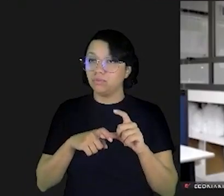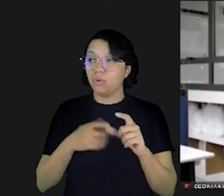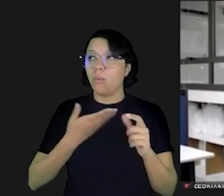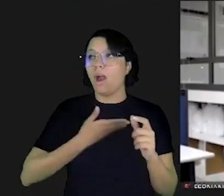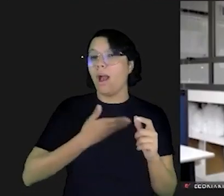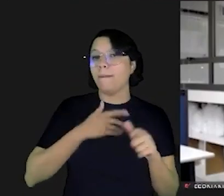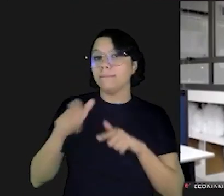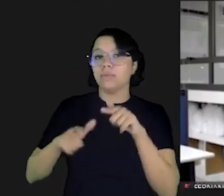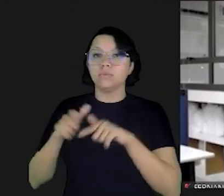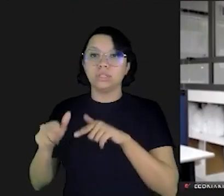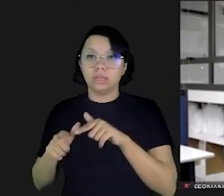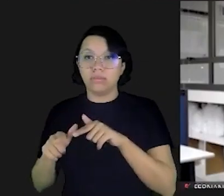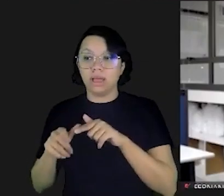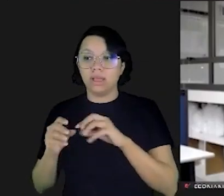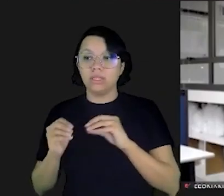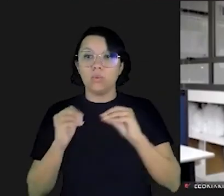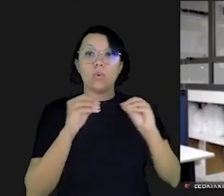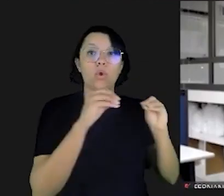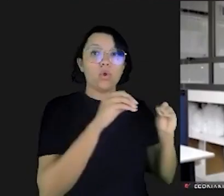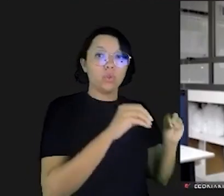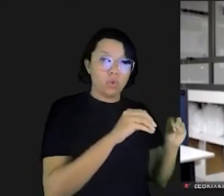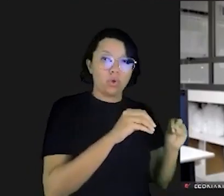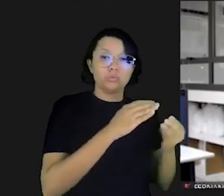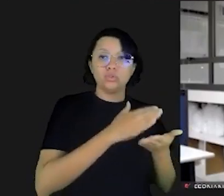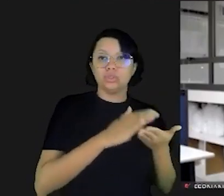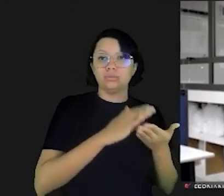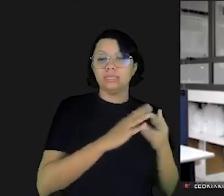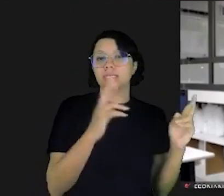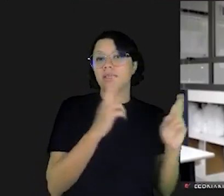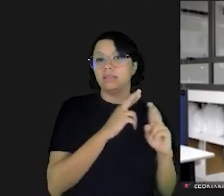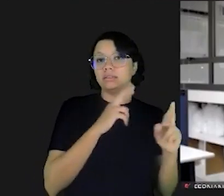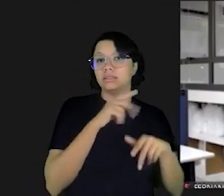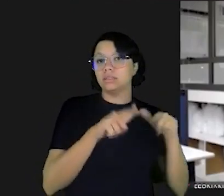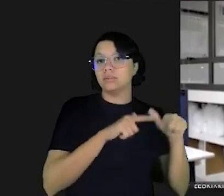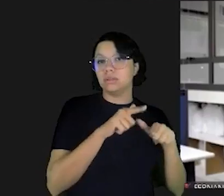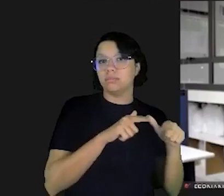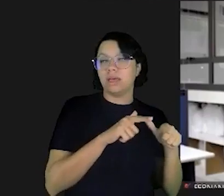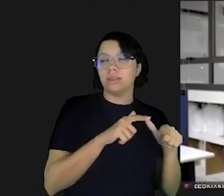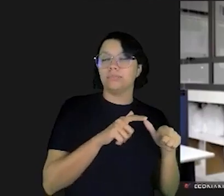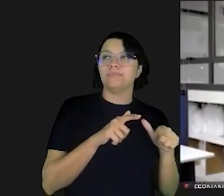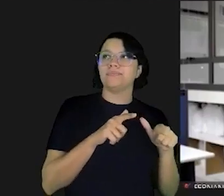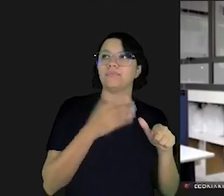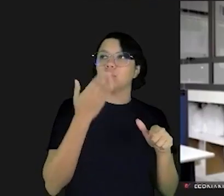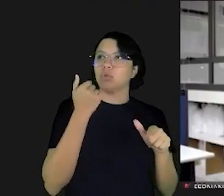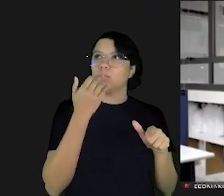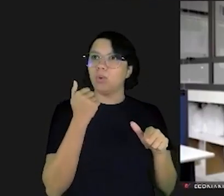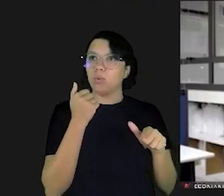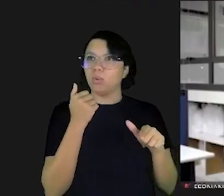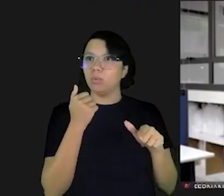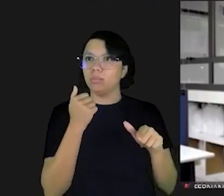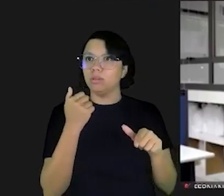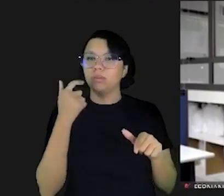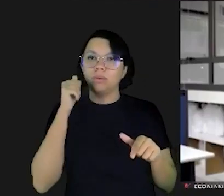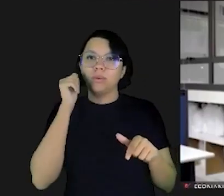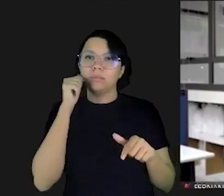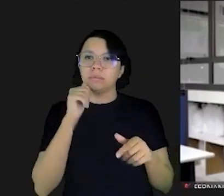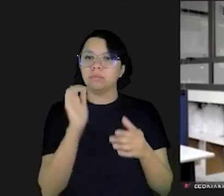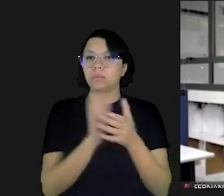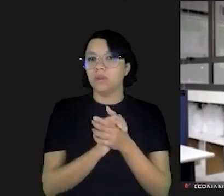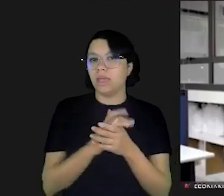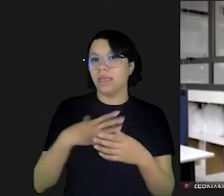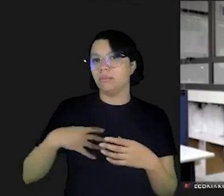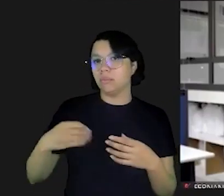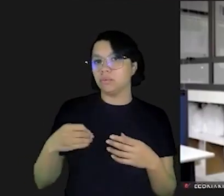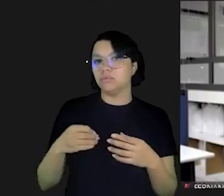refeição com os colegas de trabalho eu lanço aquilo como despesas associadas ao trabalho se ela foi uma refeição